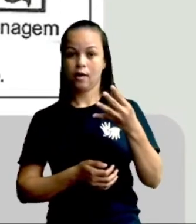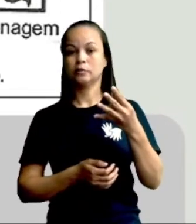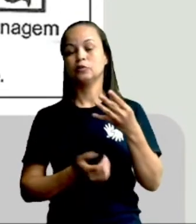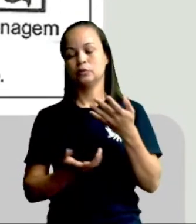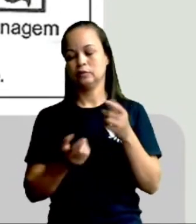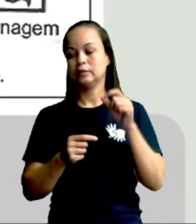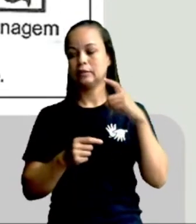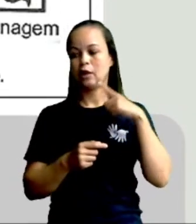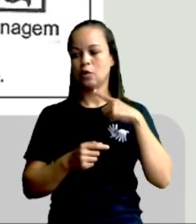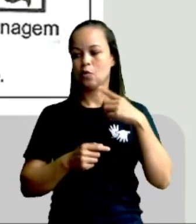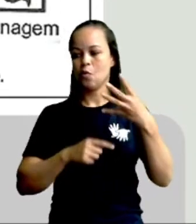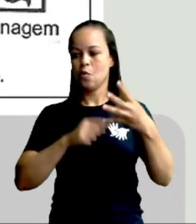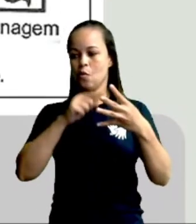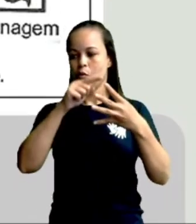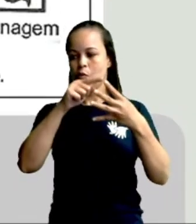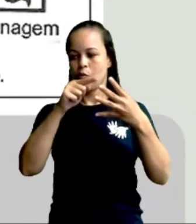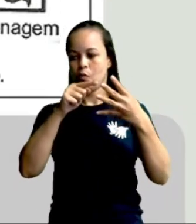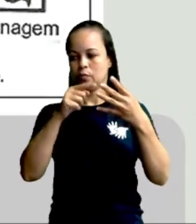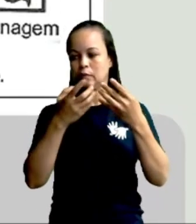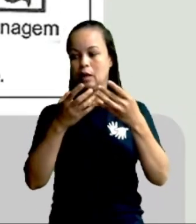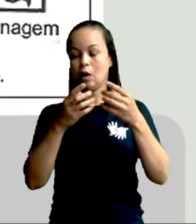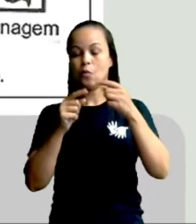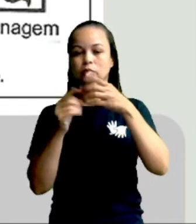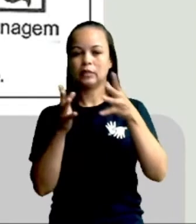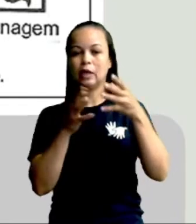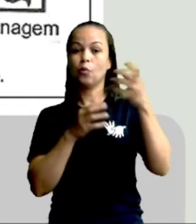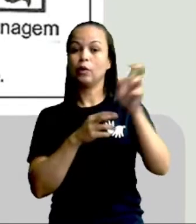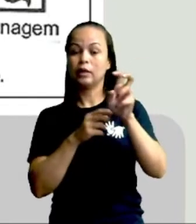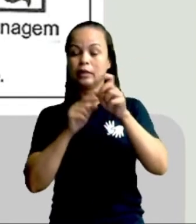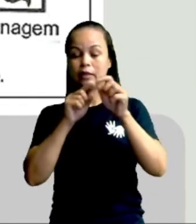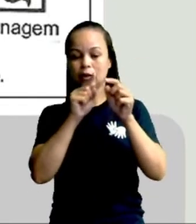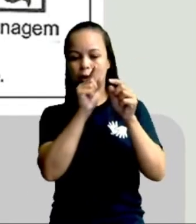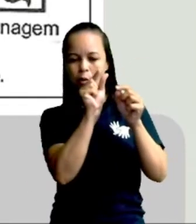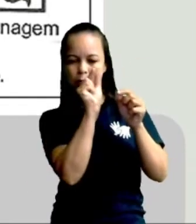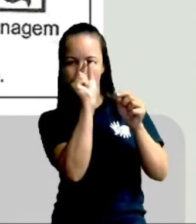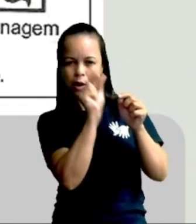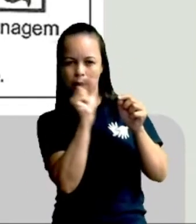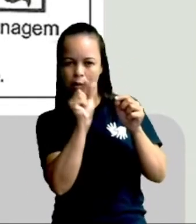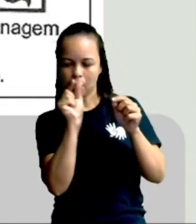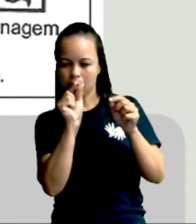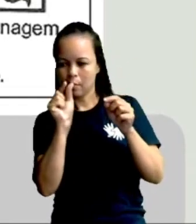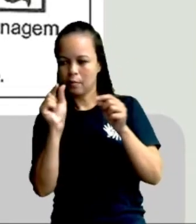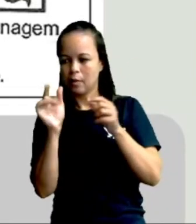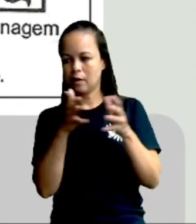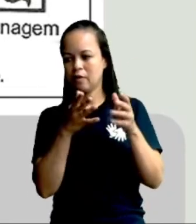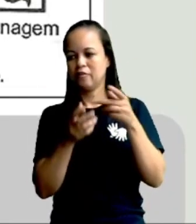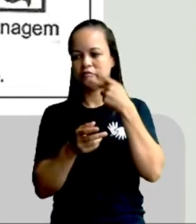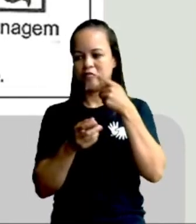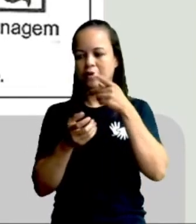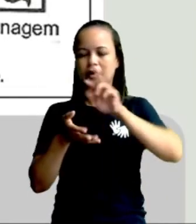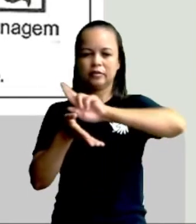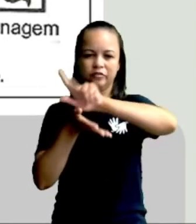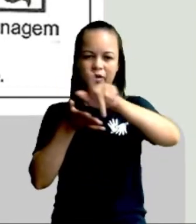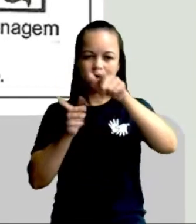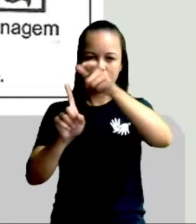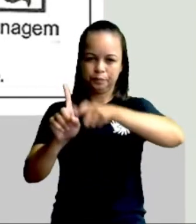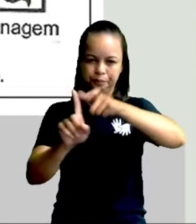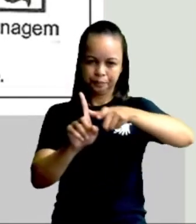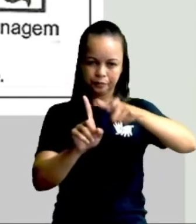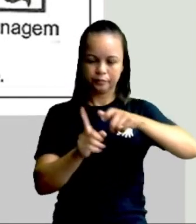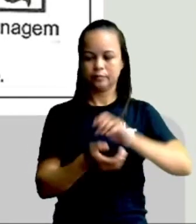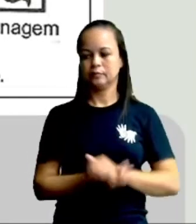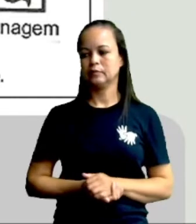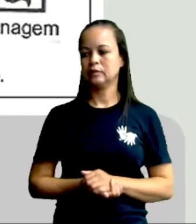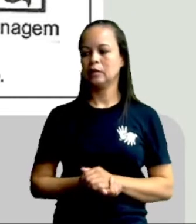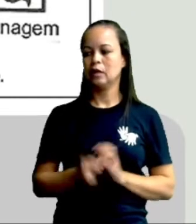quatro partes aí divididas. Ou seja, foi a fala de mais de um personagem, certinho? E o outro é quando vem